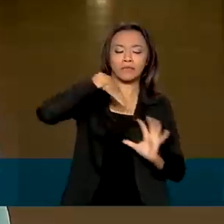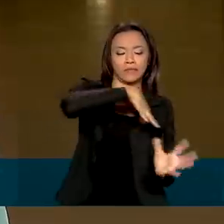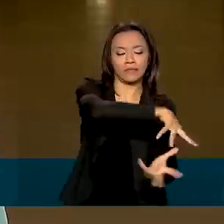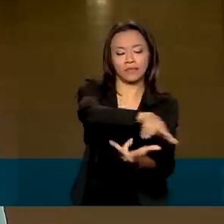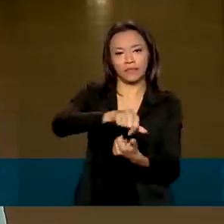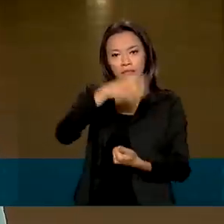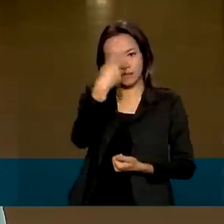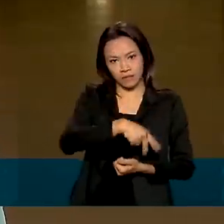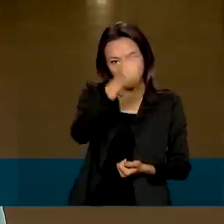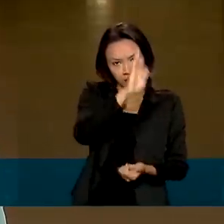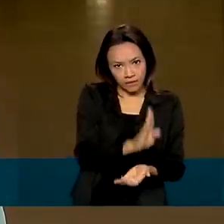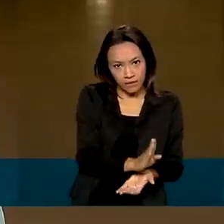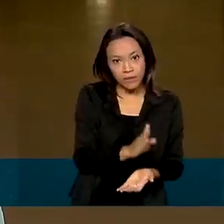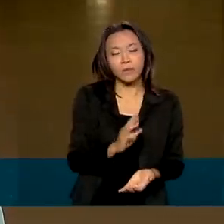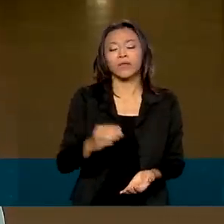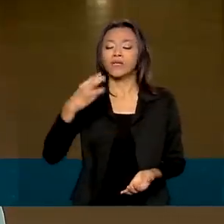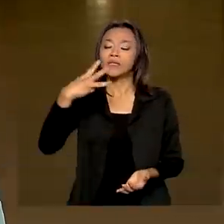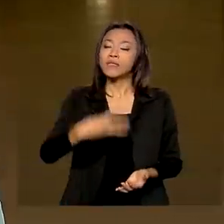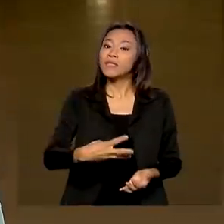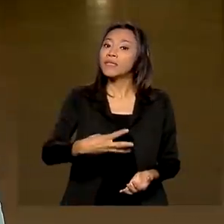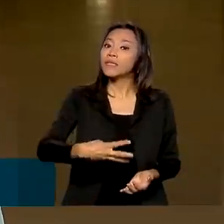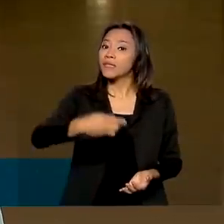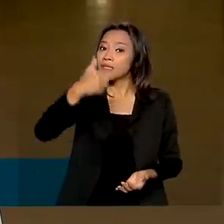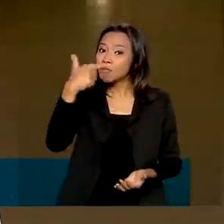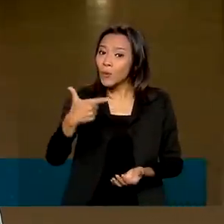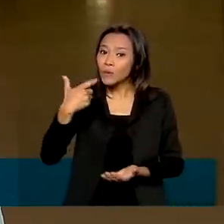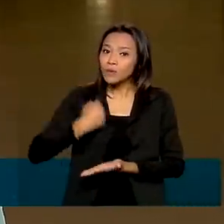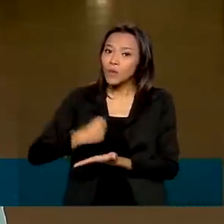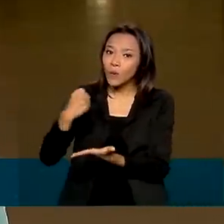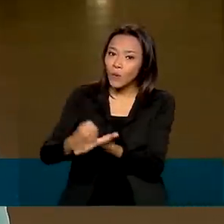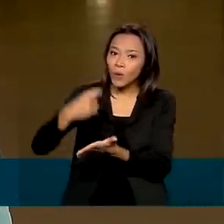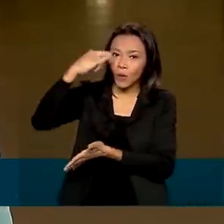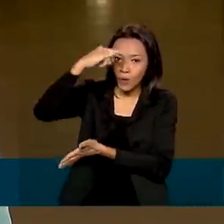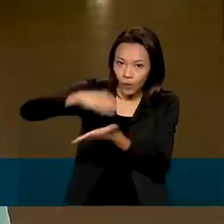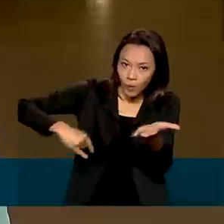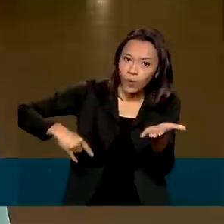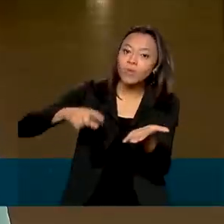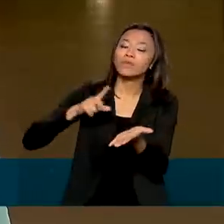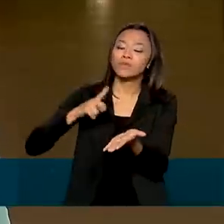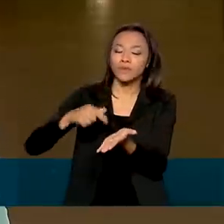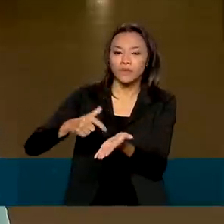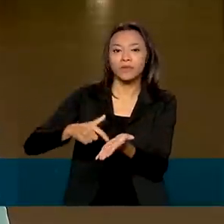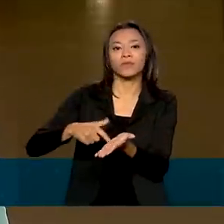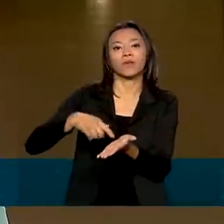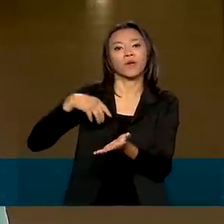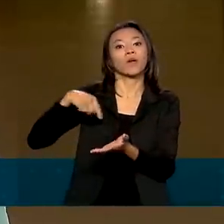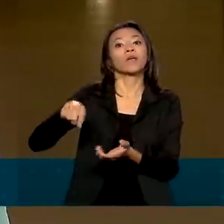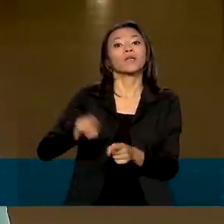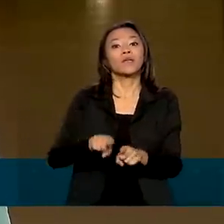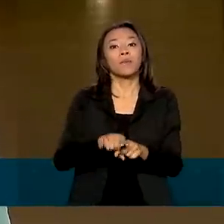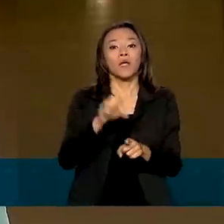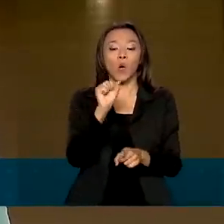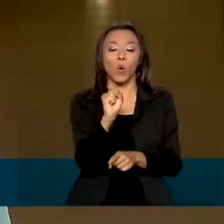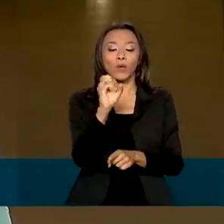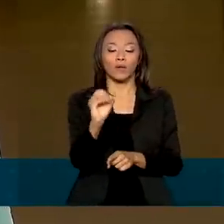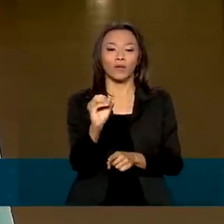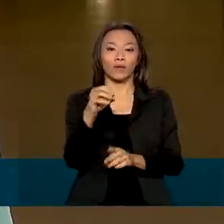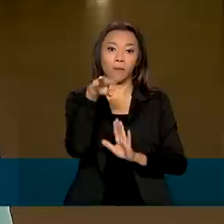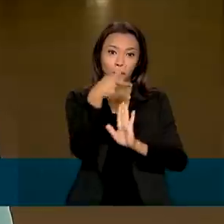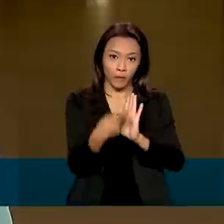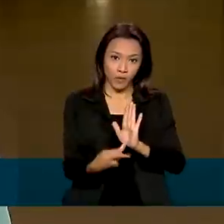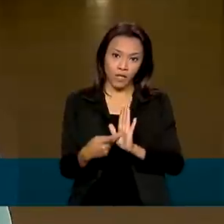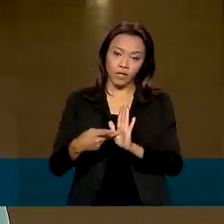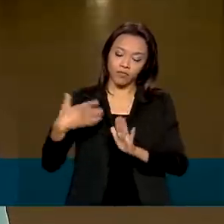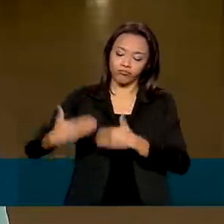Atualmente, há 32 acordos com países do continente e cerca de 80 projetos em andamento.